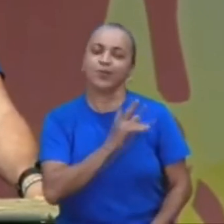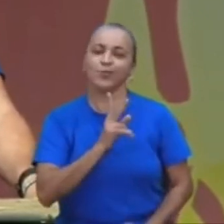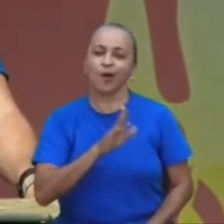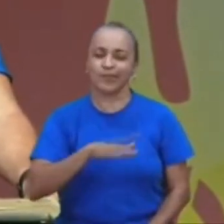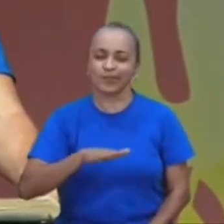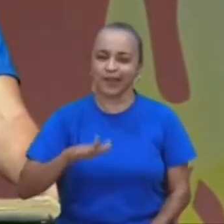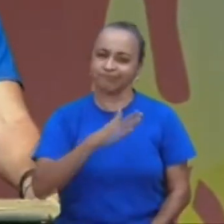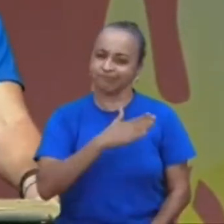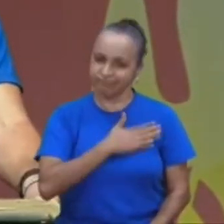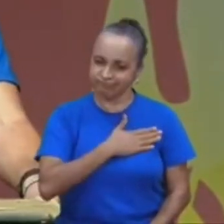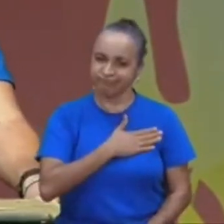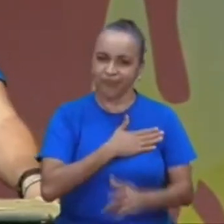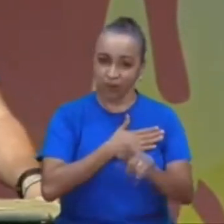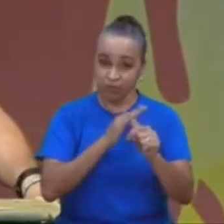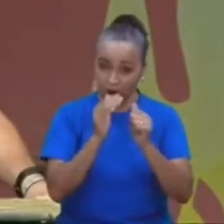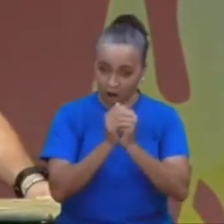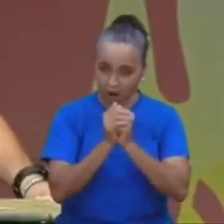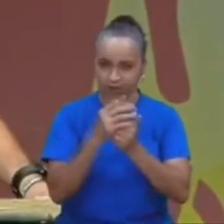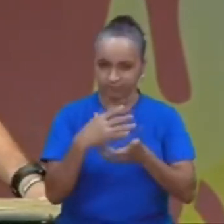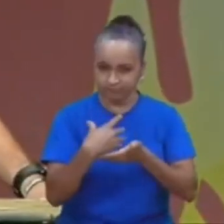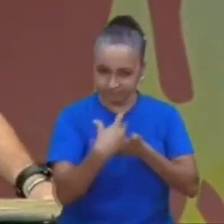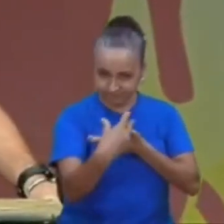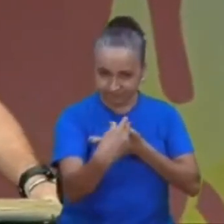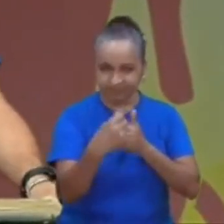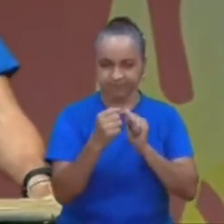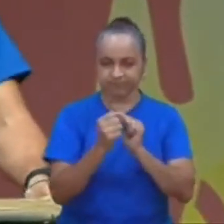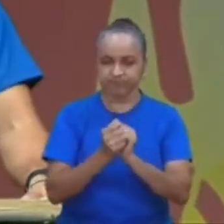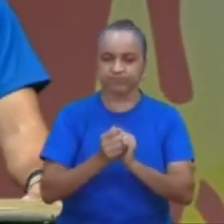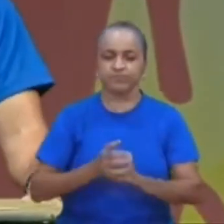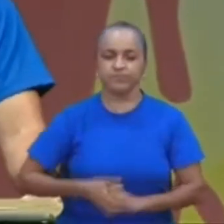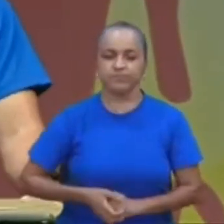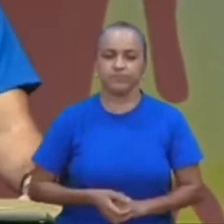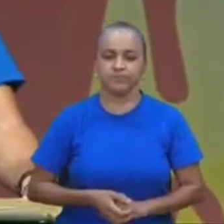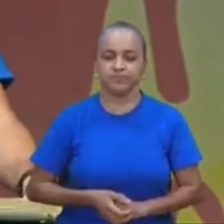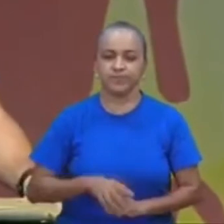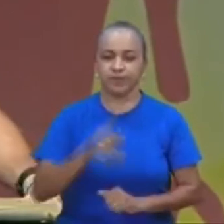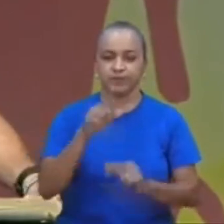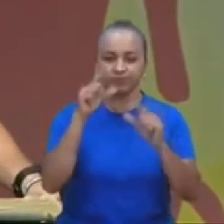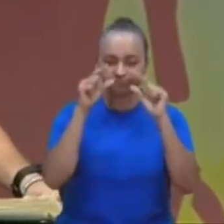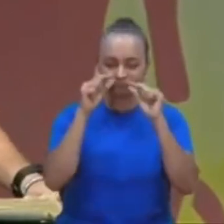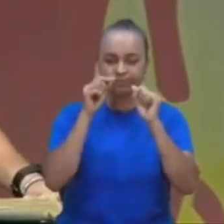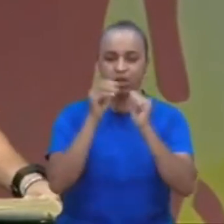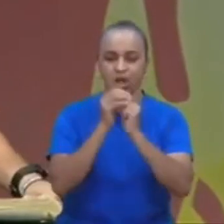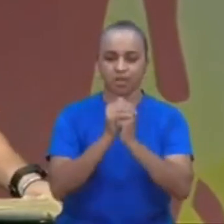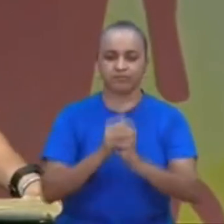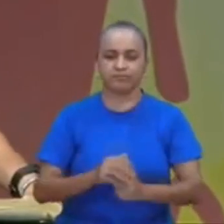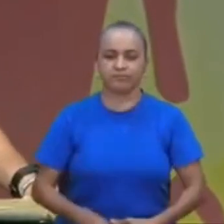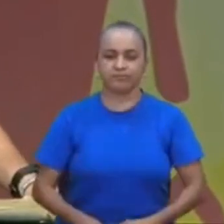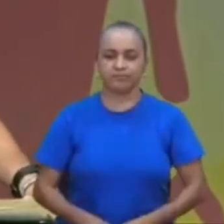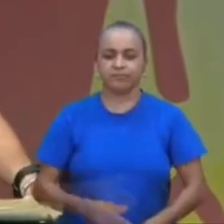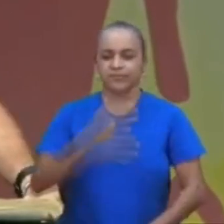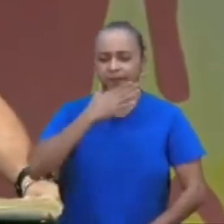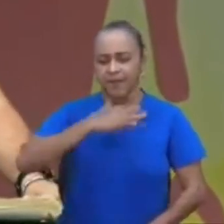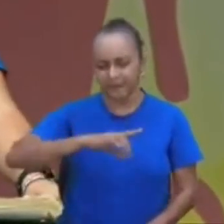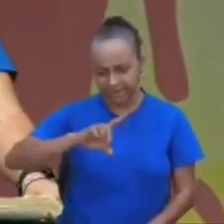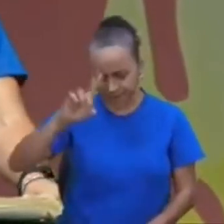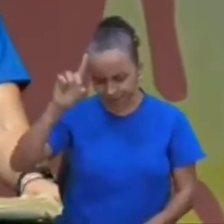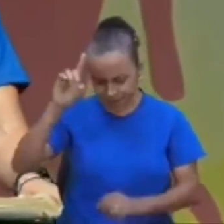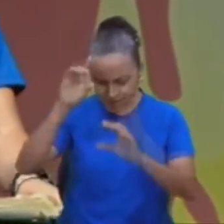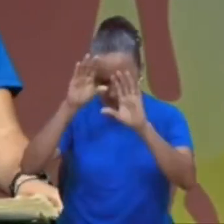e, ore, essa oração comigo, feche seus olhos, diga assim, Papai do céu,